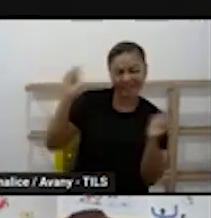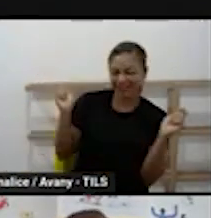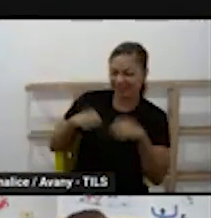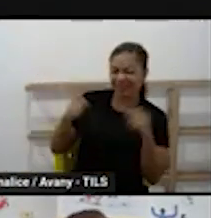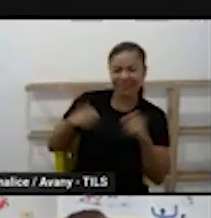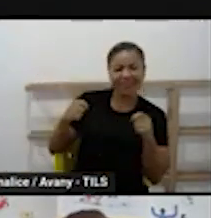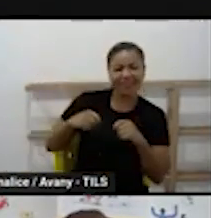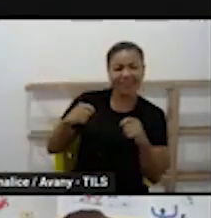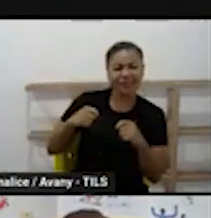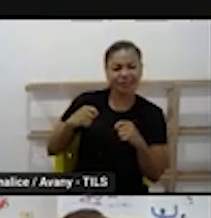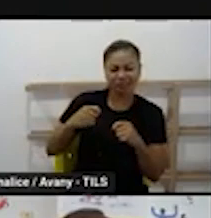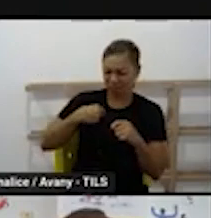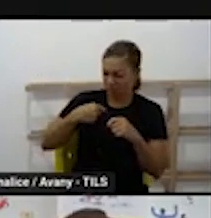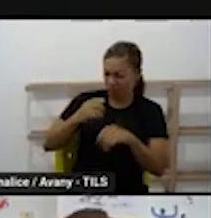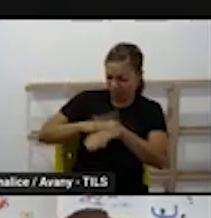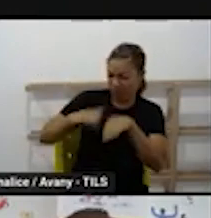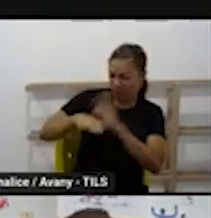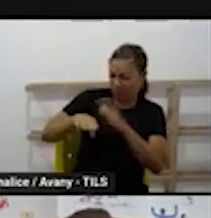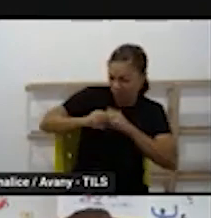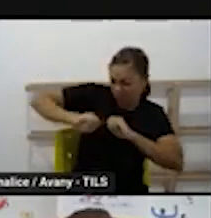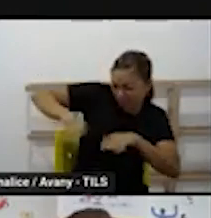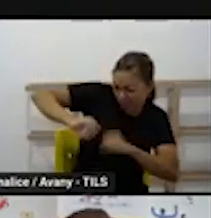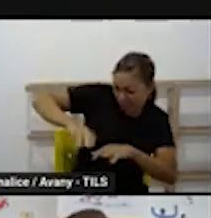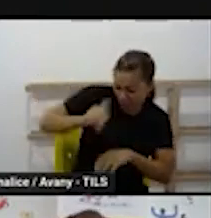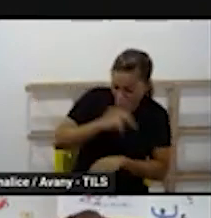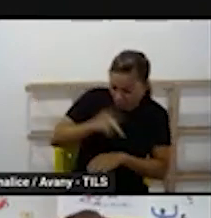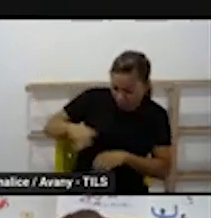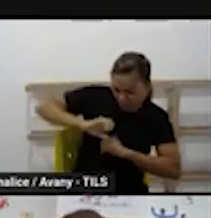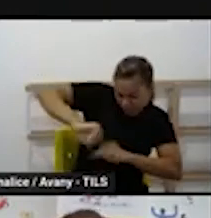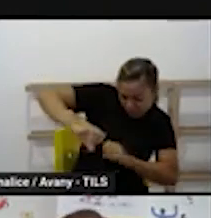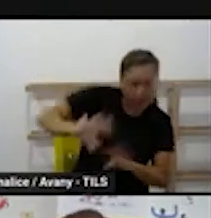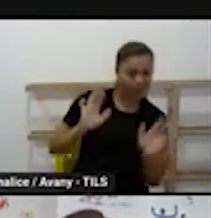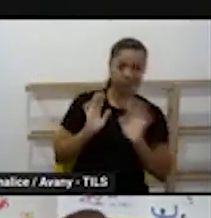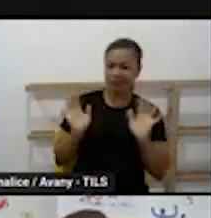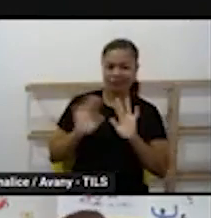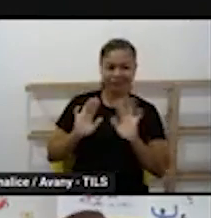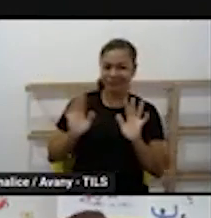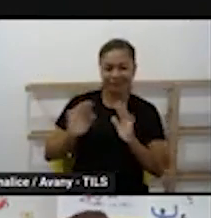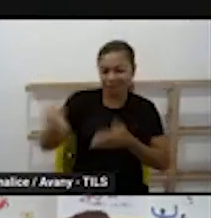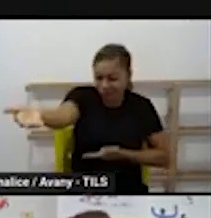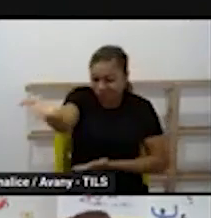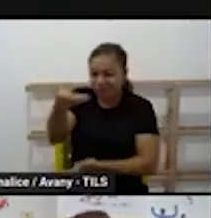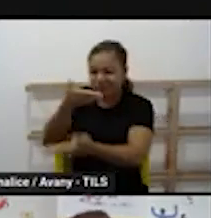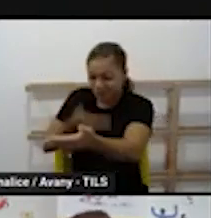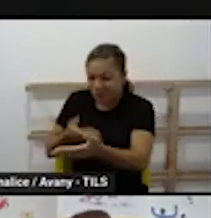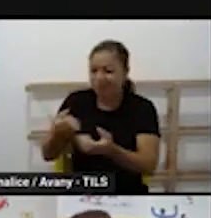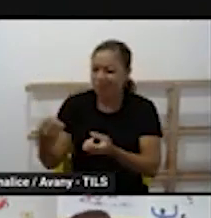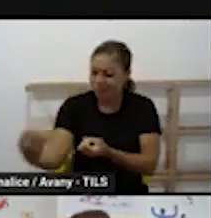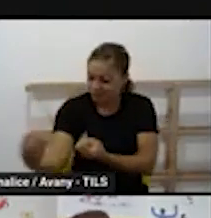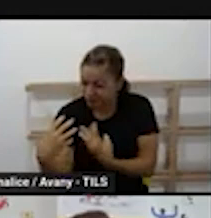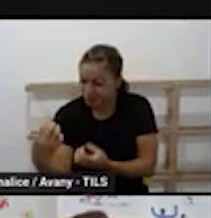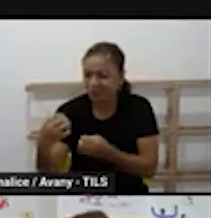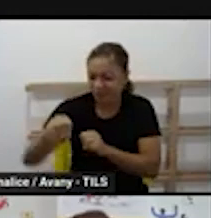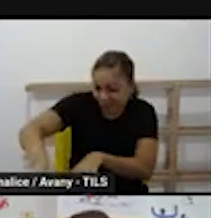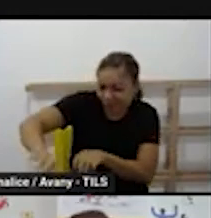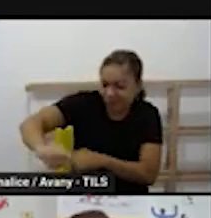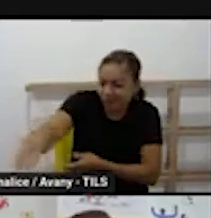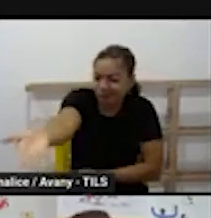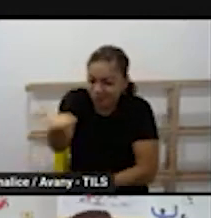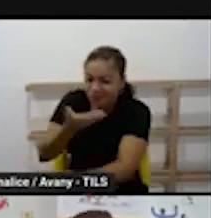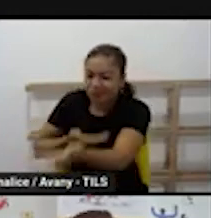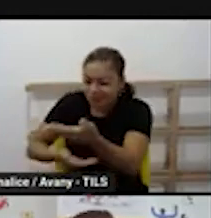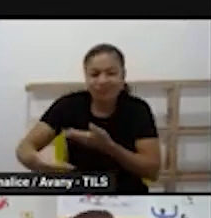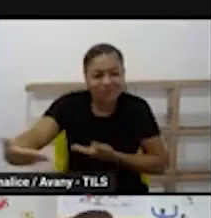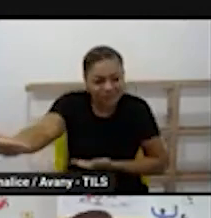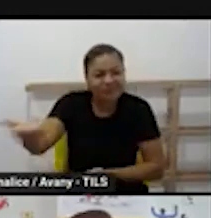ensina na educação infantil. Na educação infantil a gente vivencia e a gente experimenta. Então, é vida, é vida.